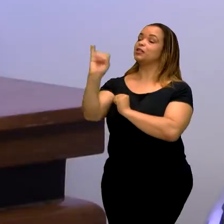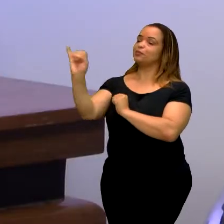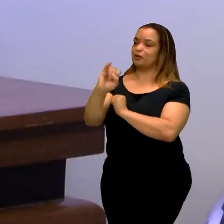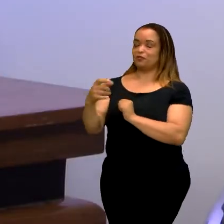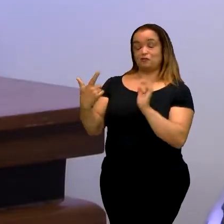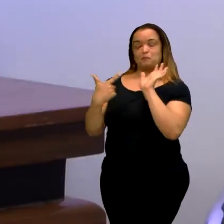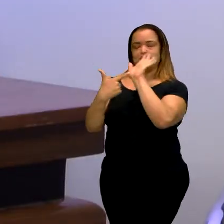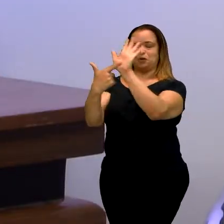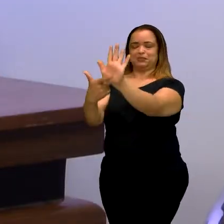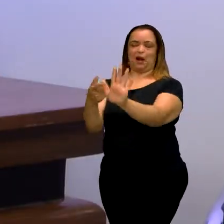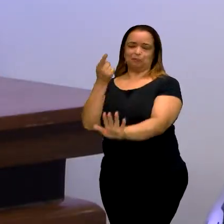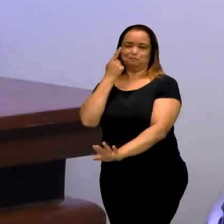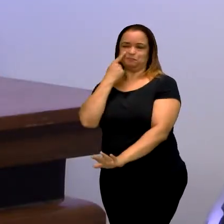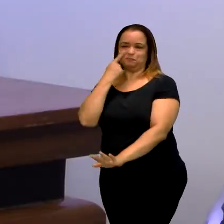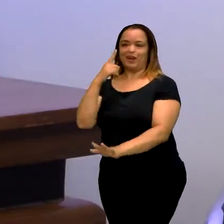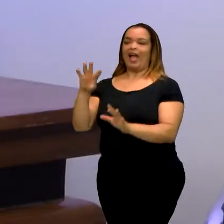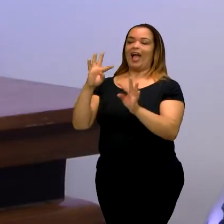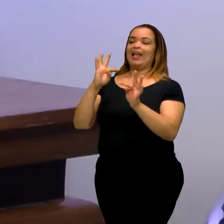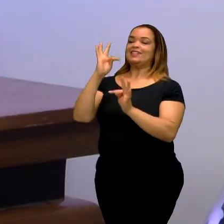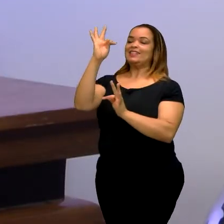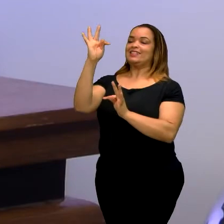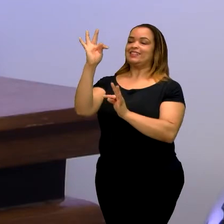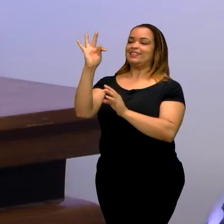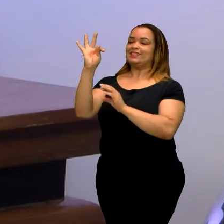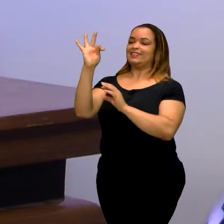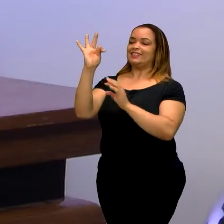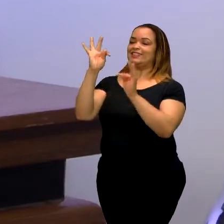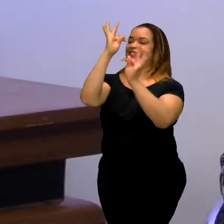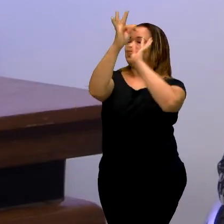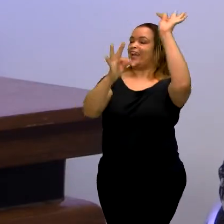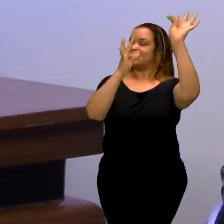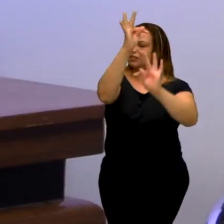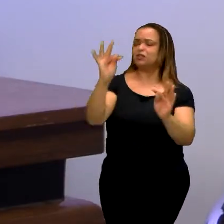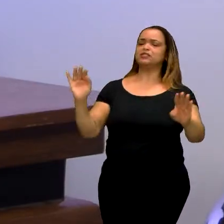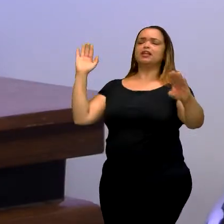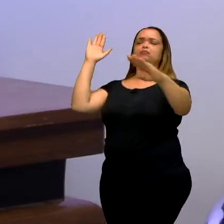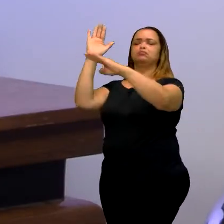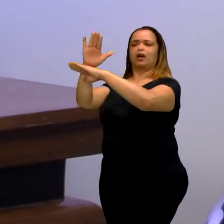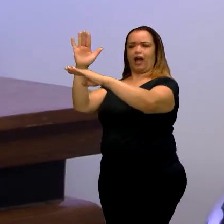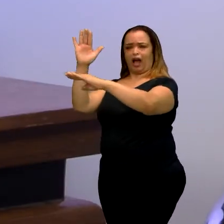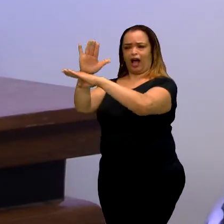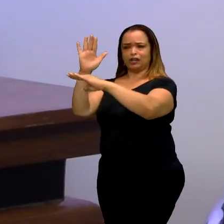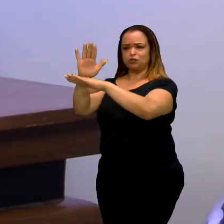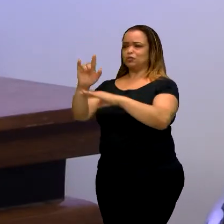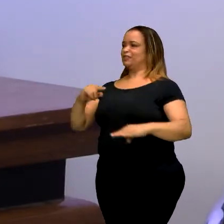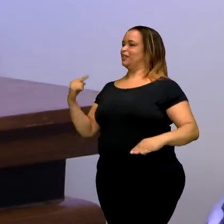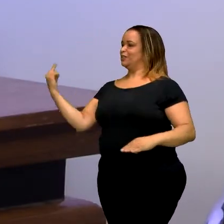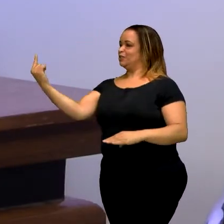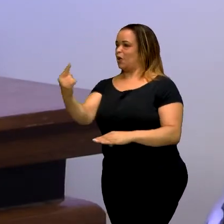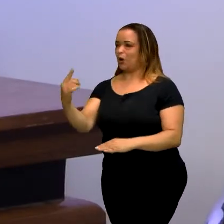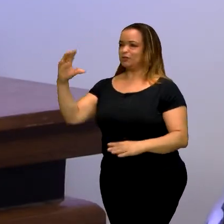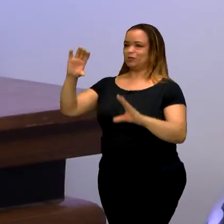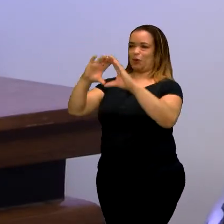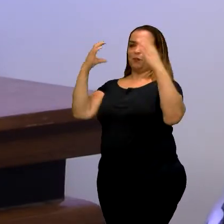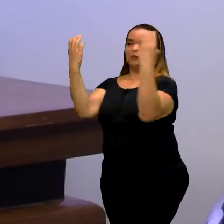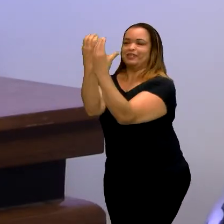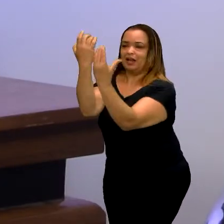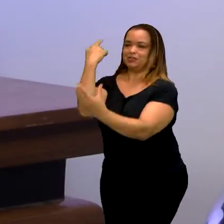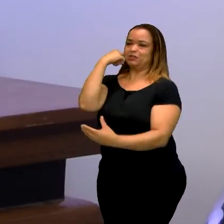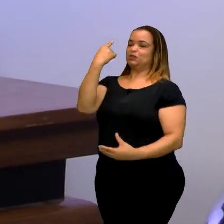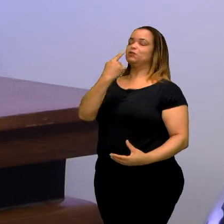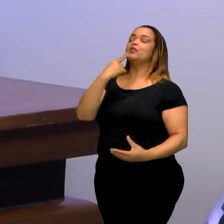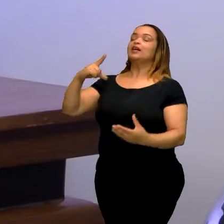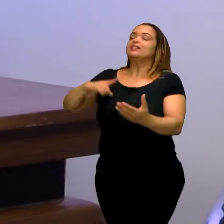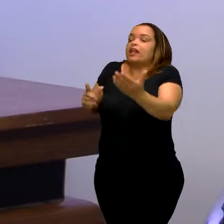Exatamente. A tecnologia, ela é de grande ajuda para nós, da comunidade surda. Existe o